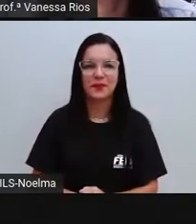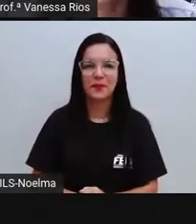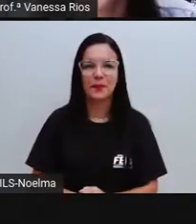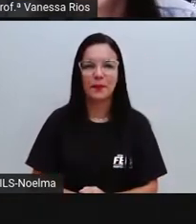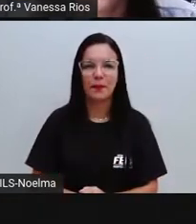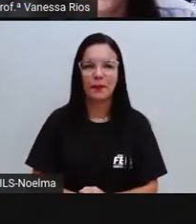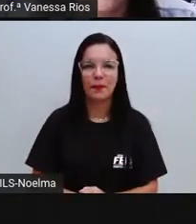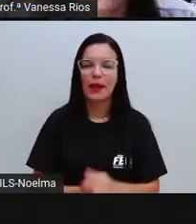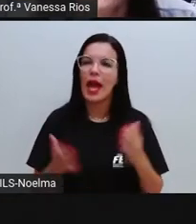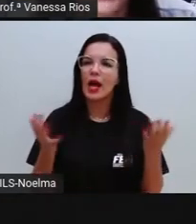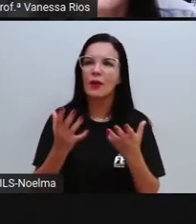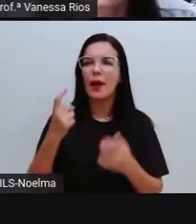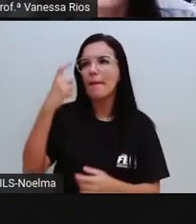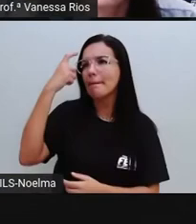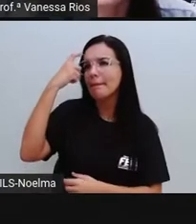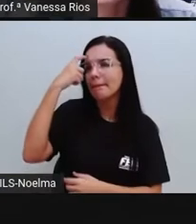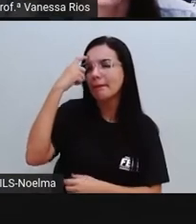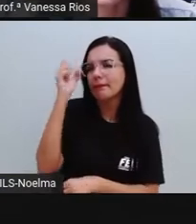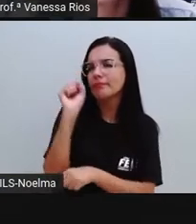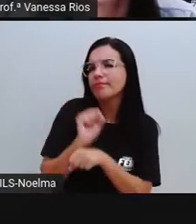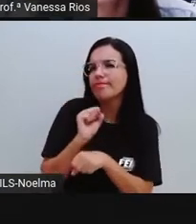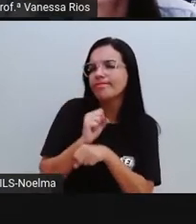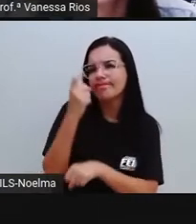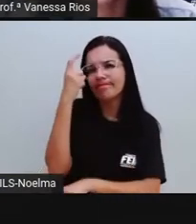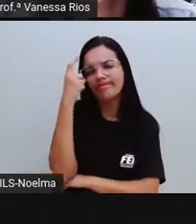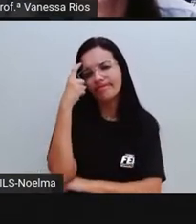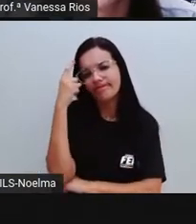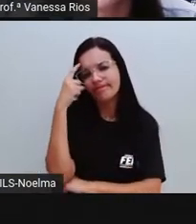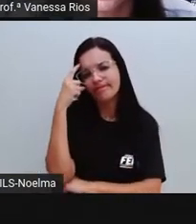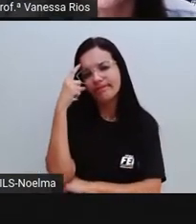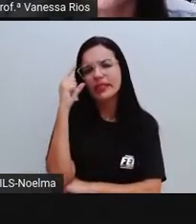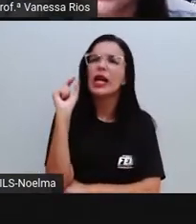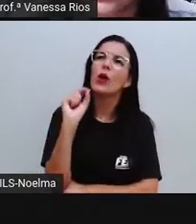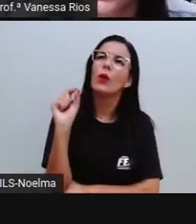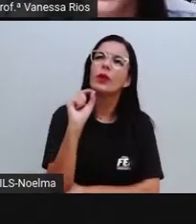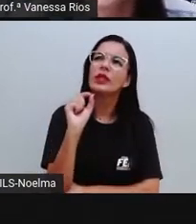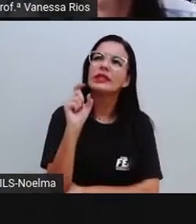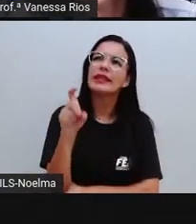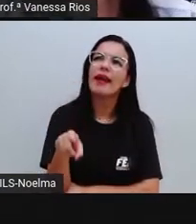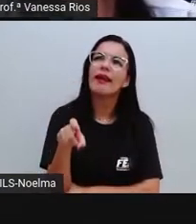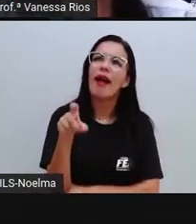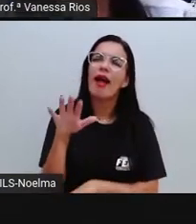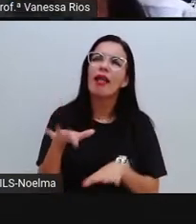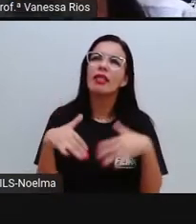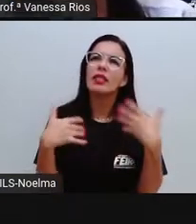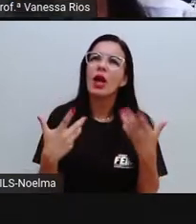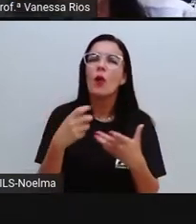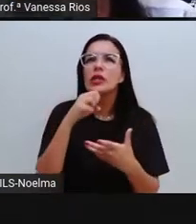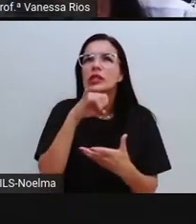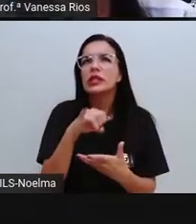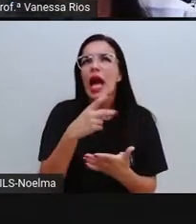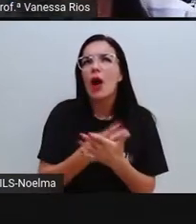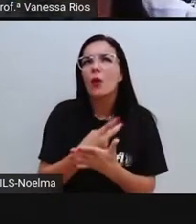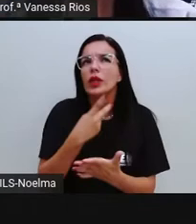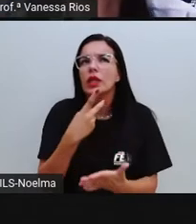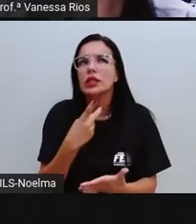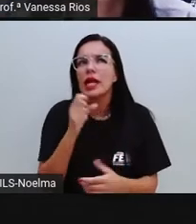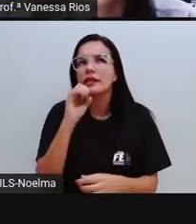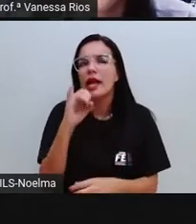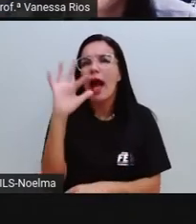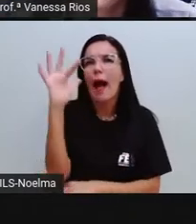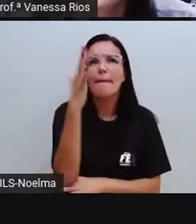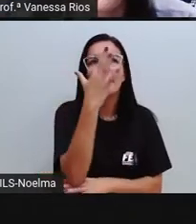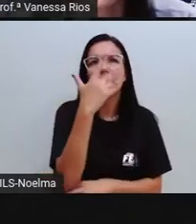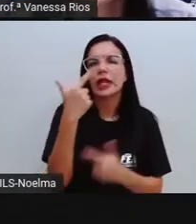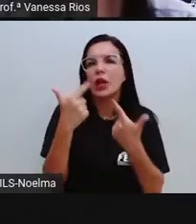Então aí, pare para pensar. O que será, então, que aconteceria se uma planta não pudesse